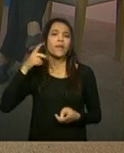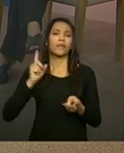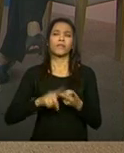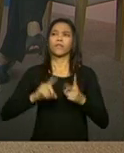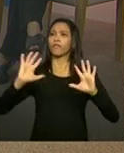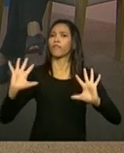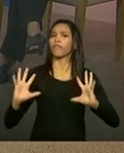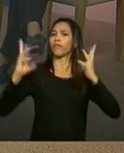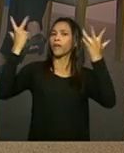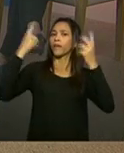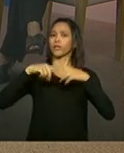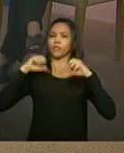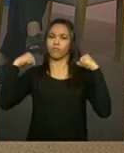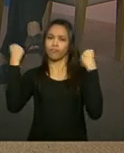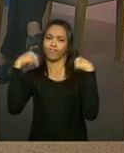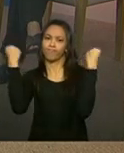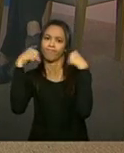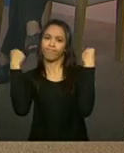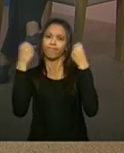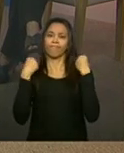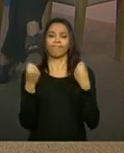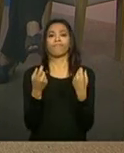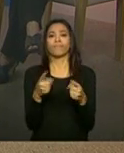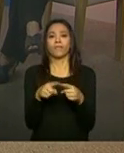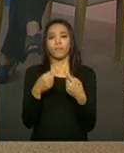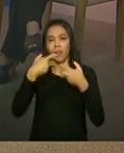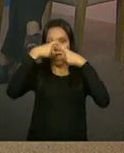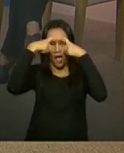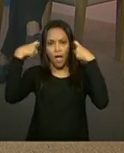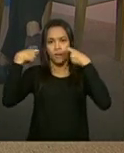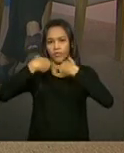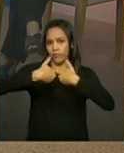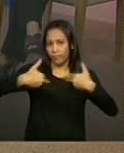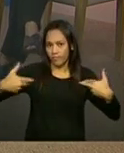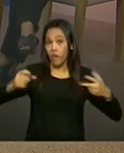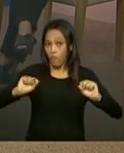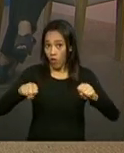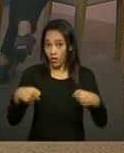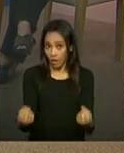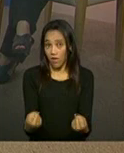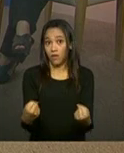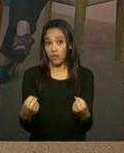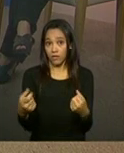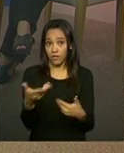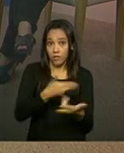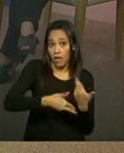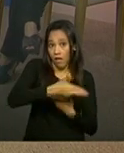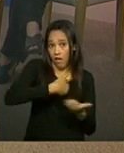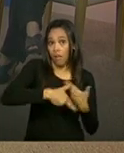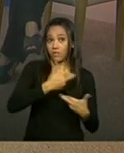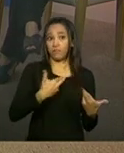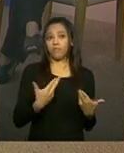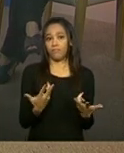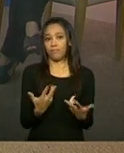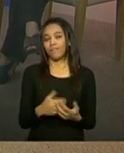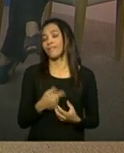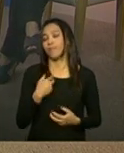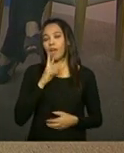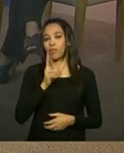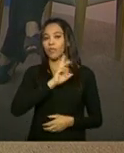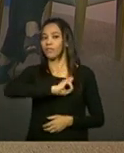atividades físicas e artesanais configuram a oferta de serviços de convivência e fortalecimento de vínculos? Não.